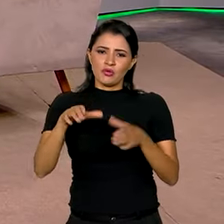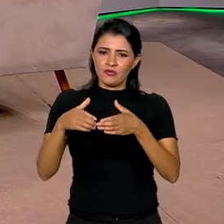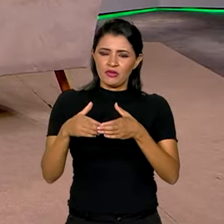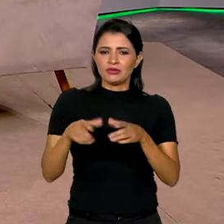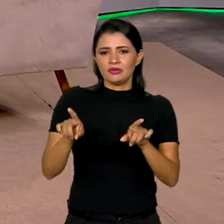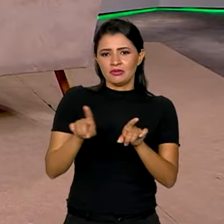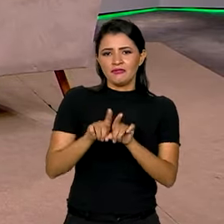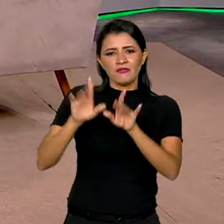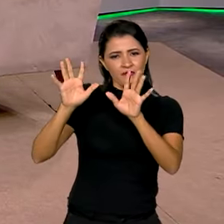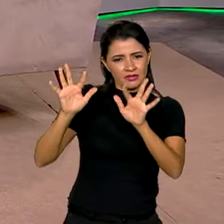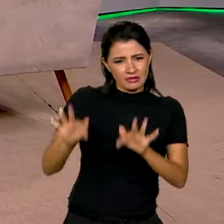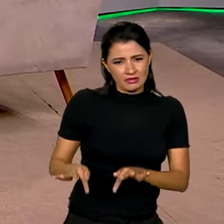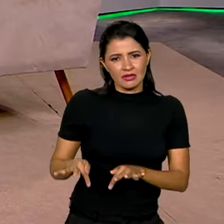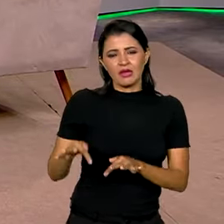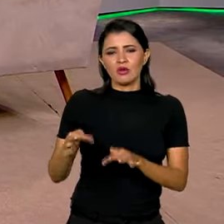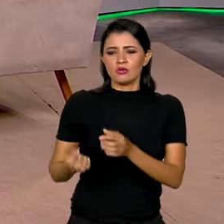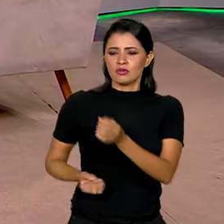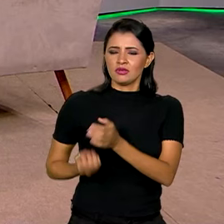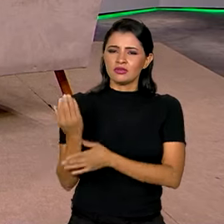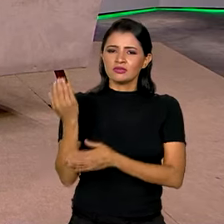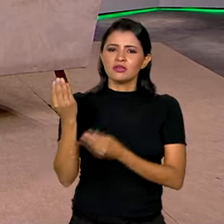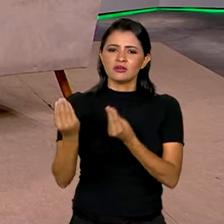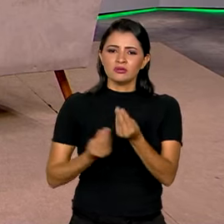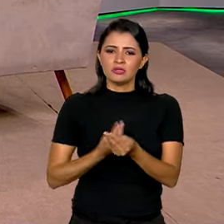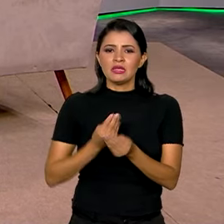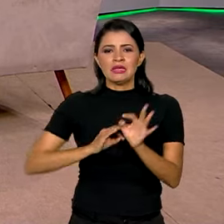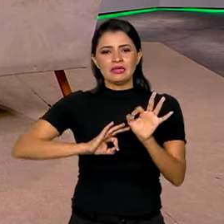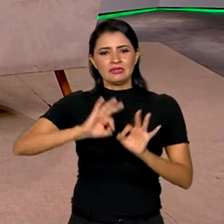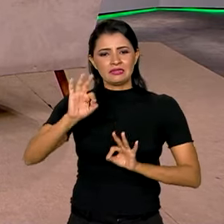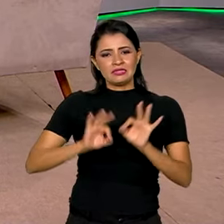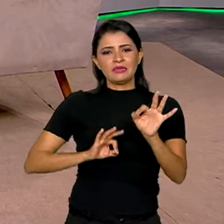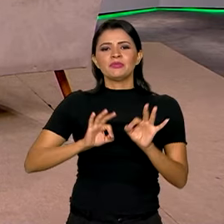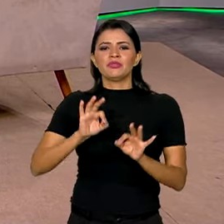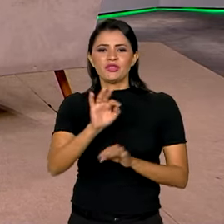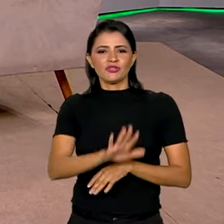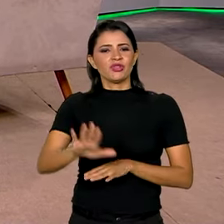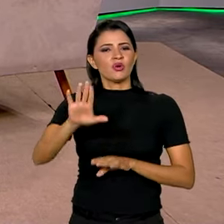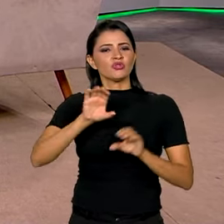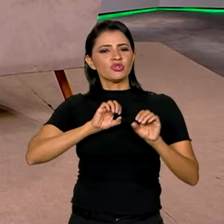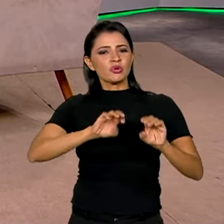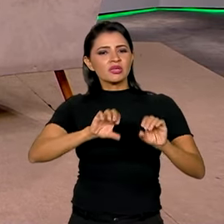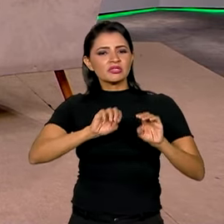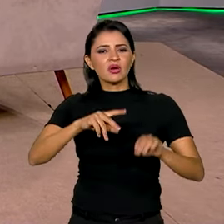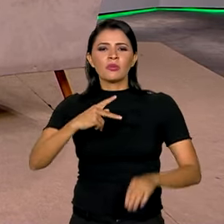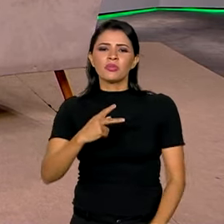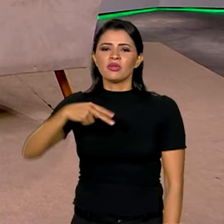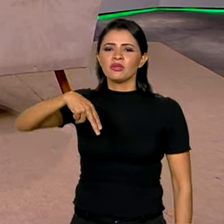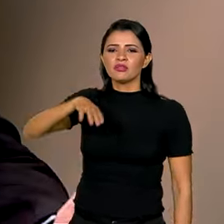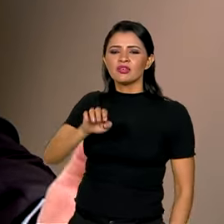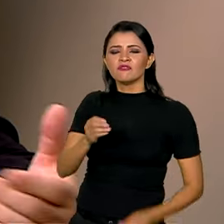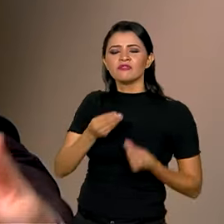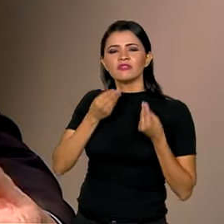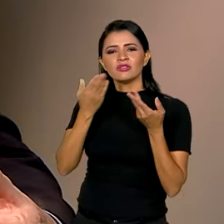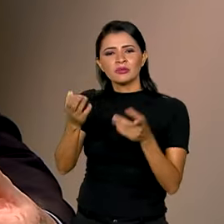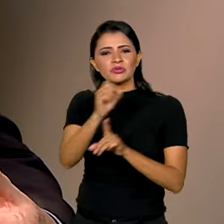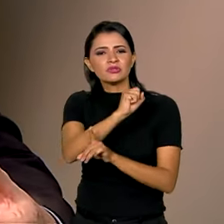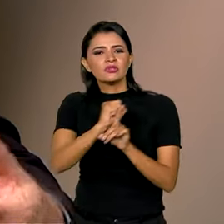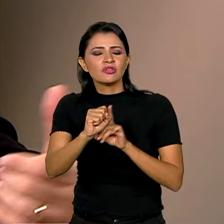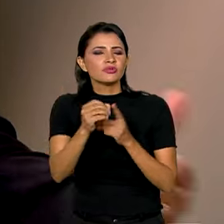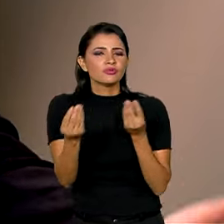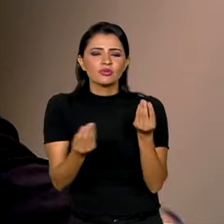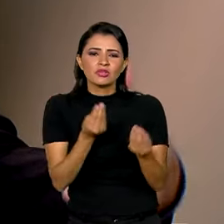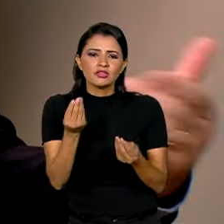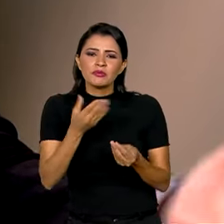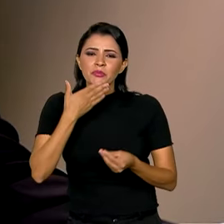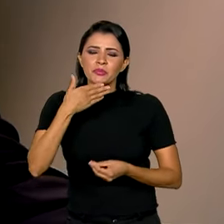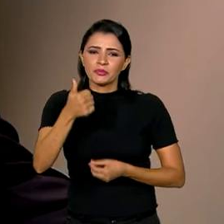terminará aí com a construção desse Plano Nacional de Educação, vai trazer para a sociedade brasileira? Pelo fato